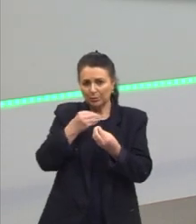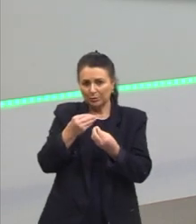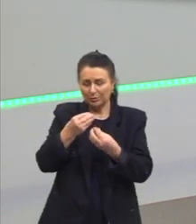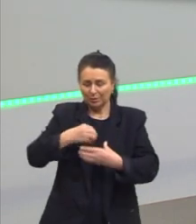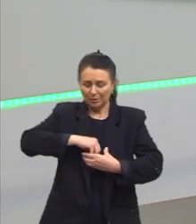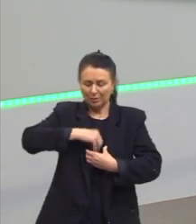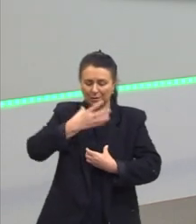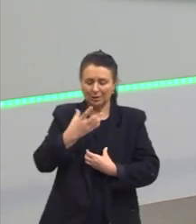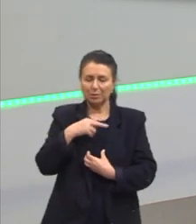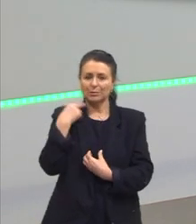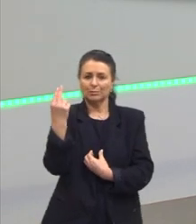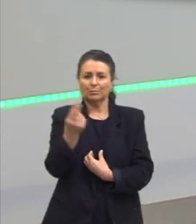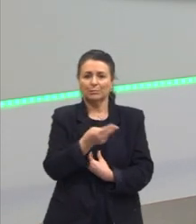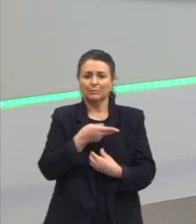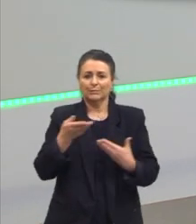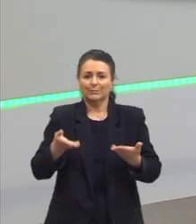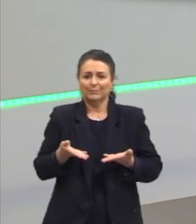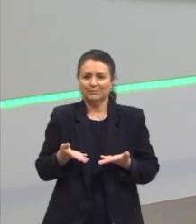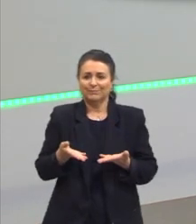essência de hoje.